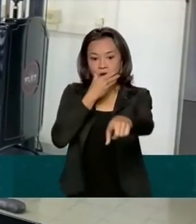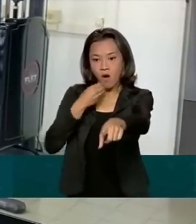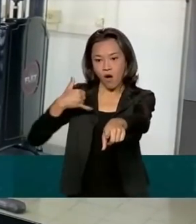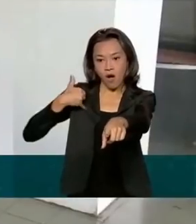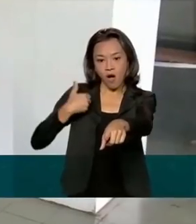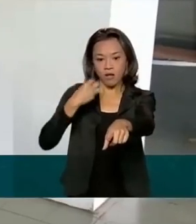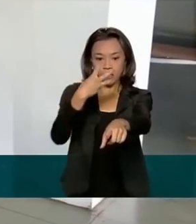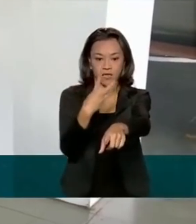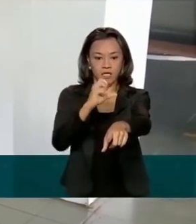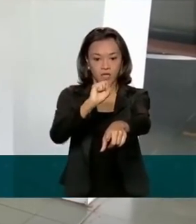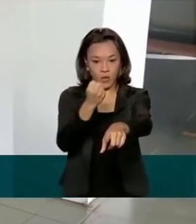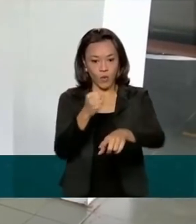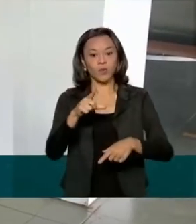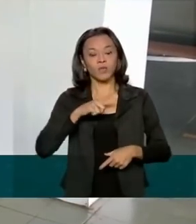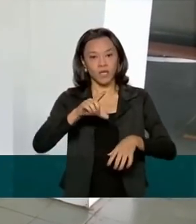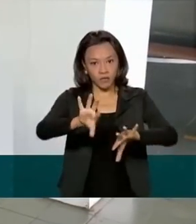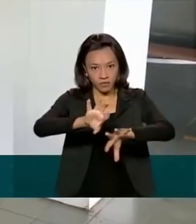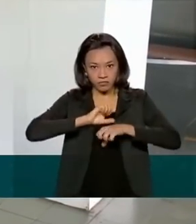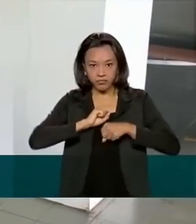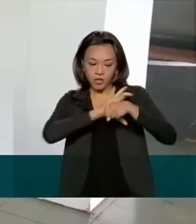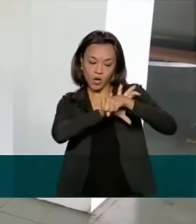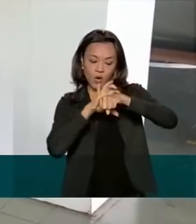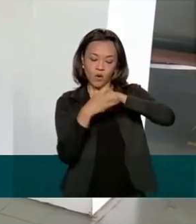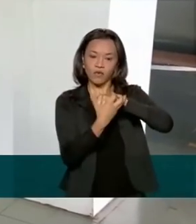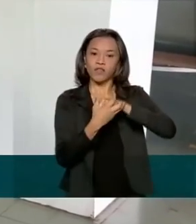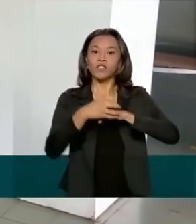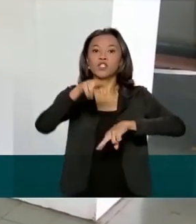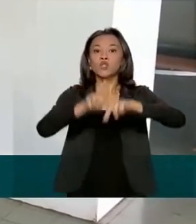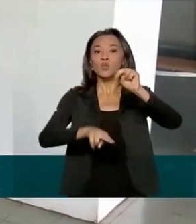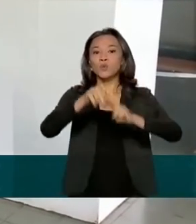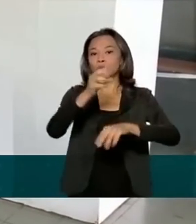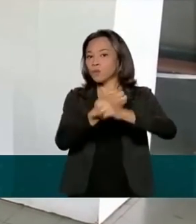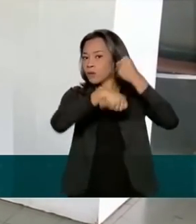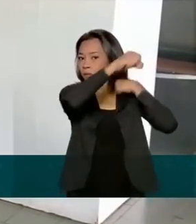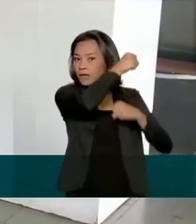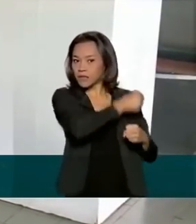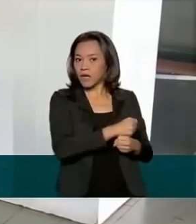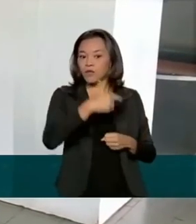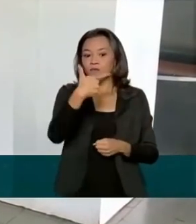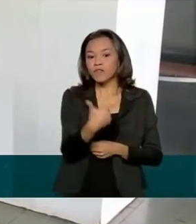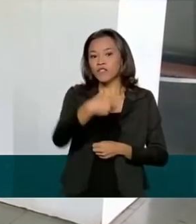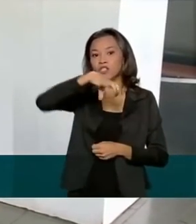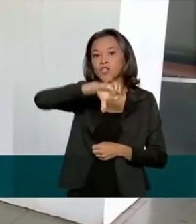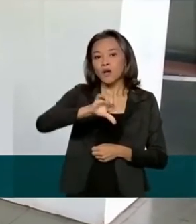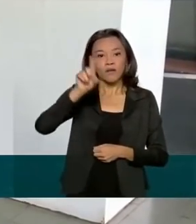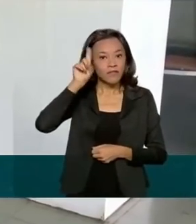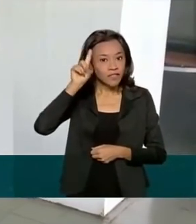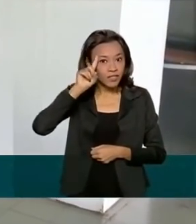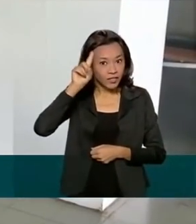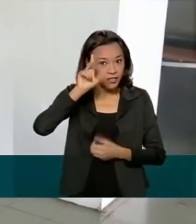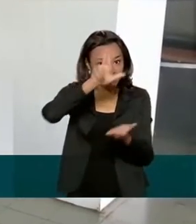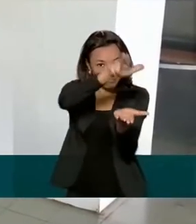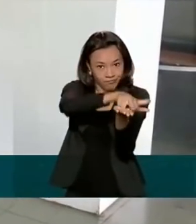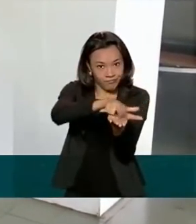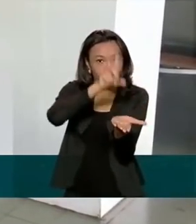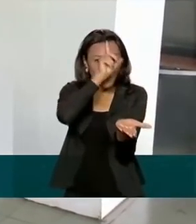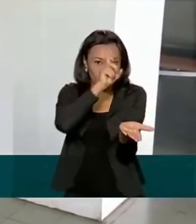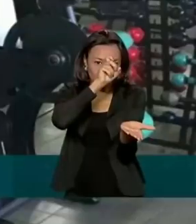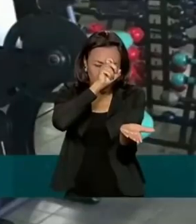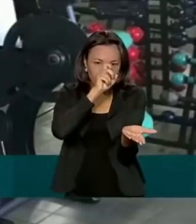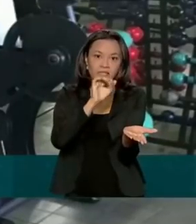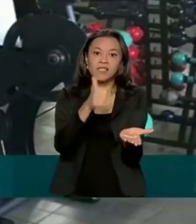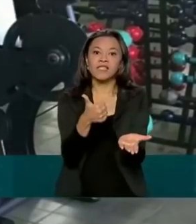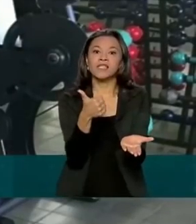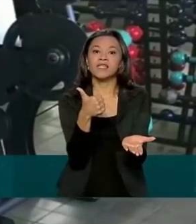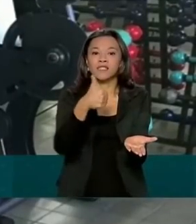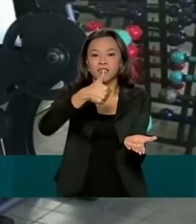pacientes. Teve Covid-19 em junho passado. Foram 29 dias internados, 17 entubados.